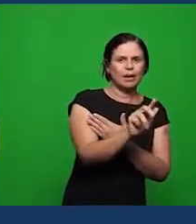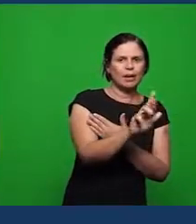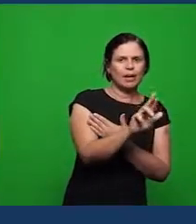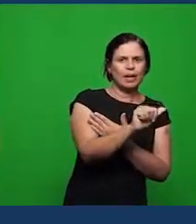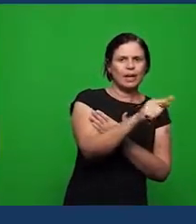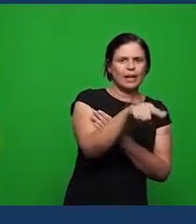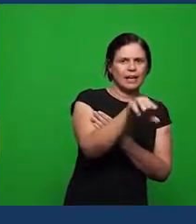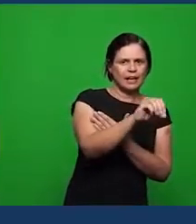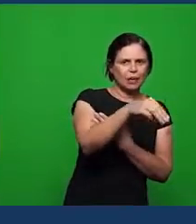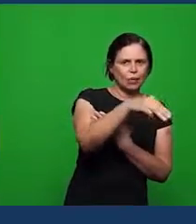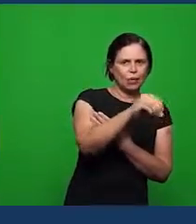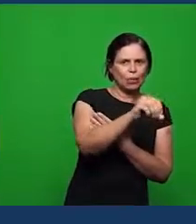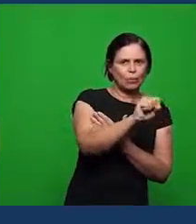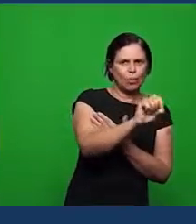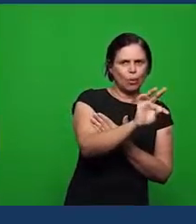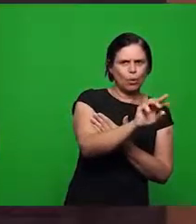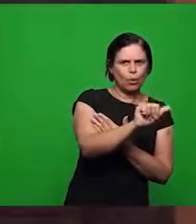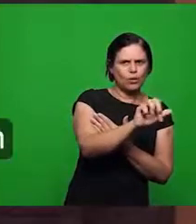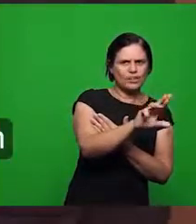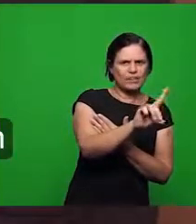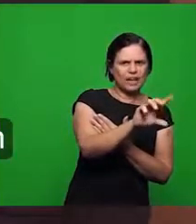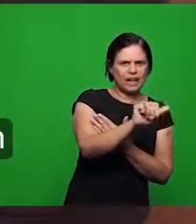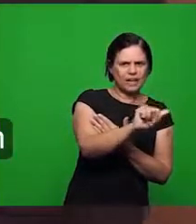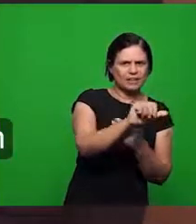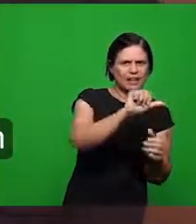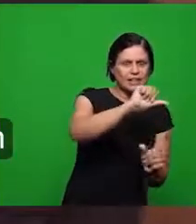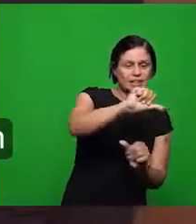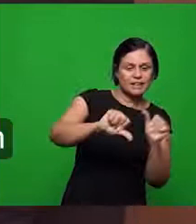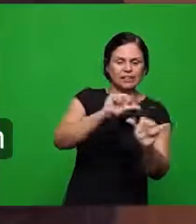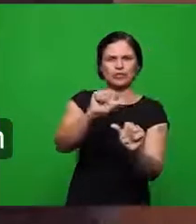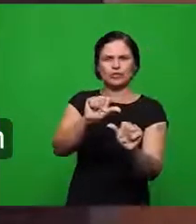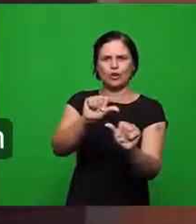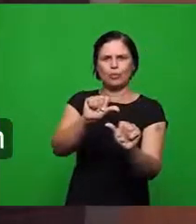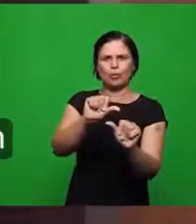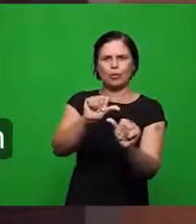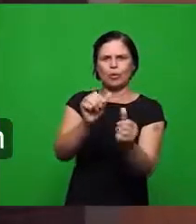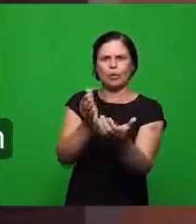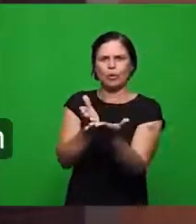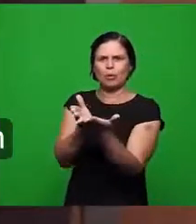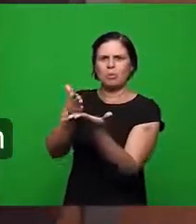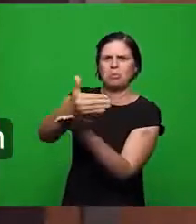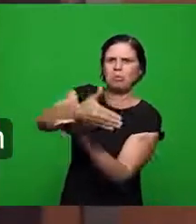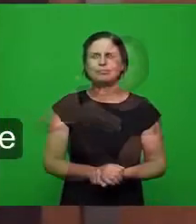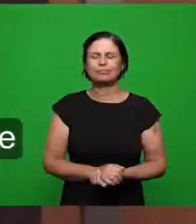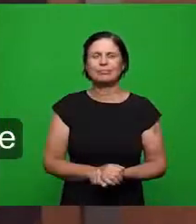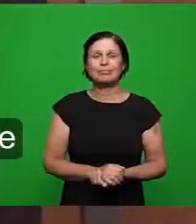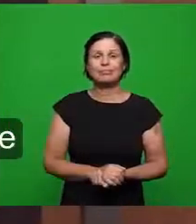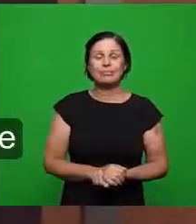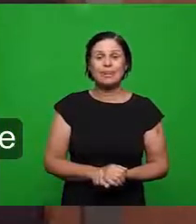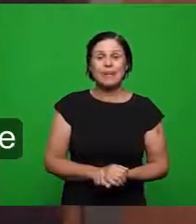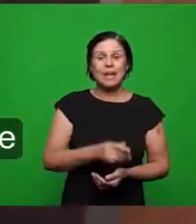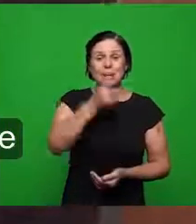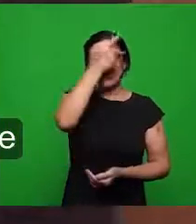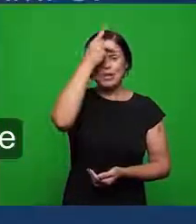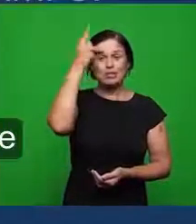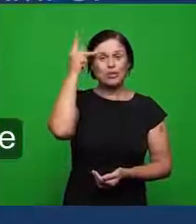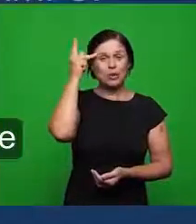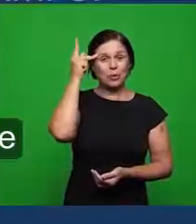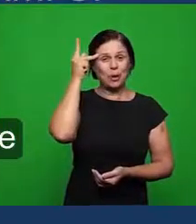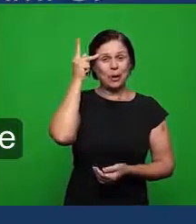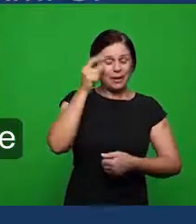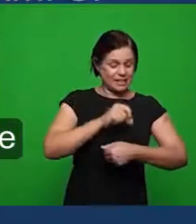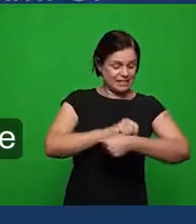transformando-a em morte já essa resposta dessa pergunta que é quando o homem semeou no próprio campo